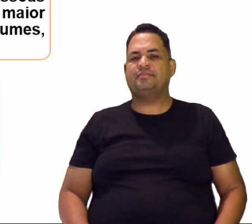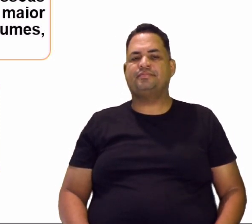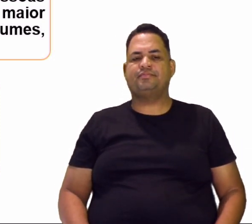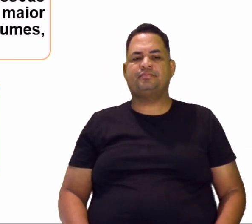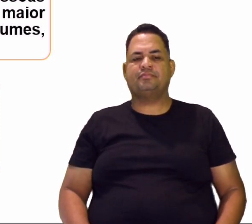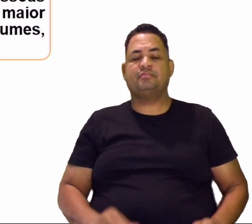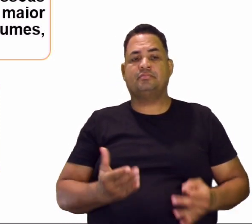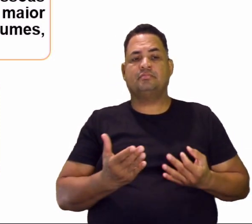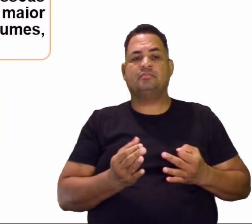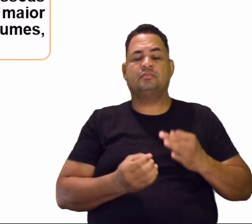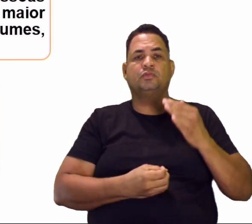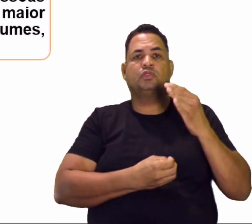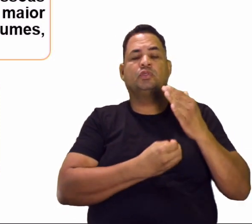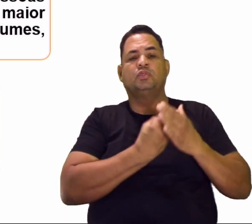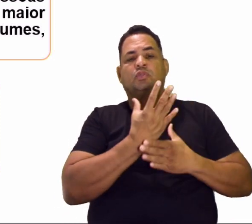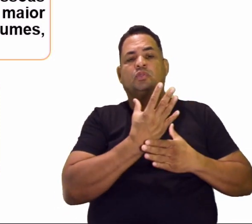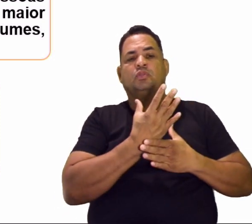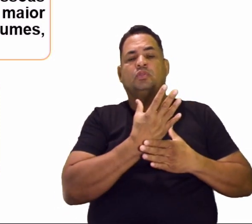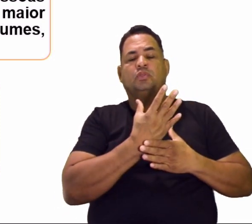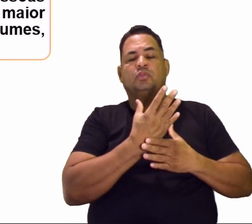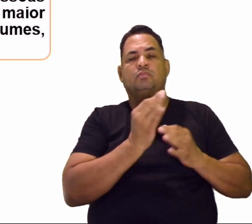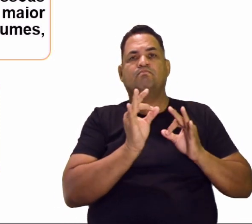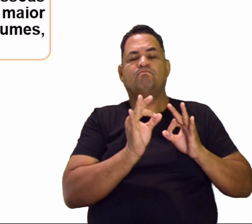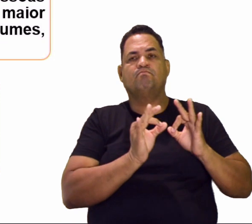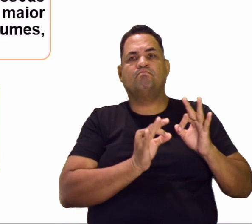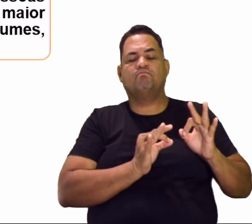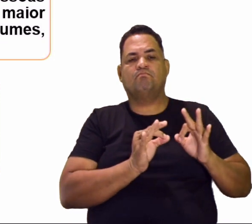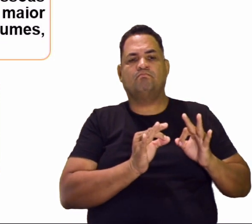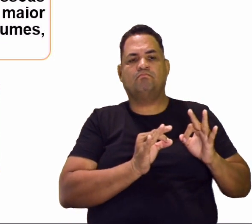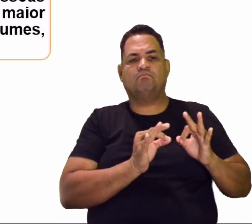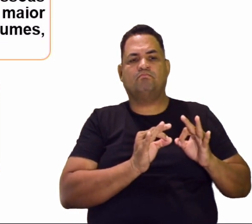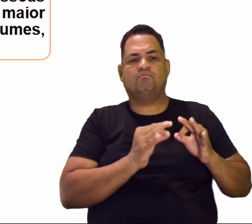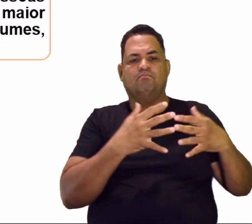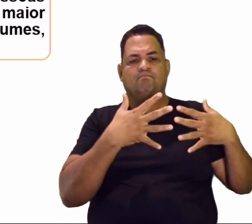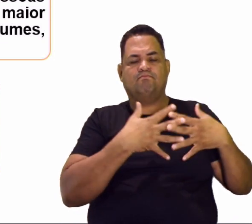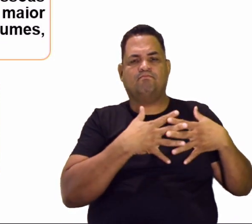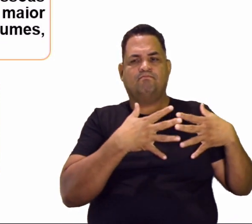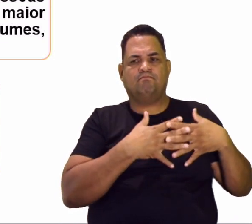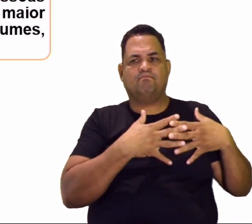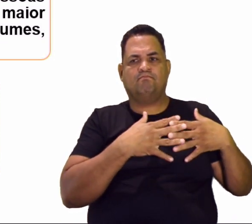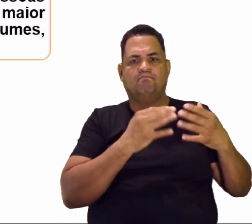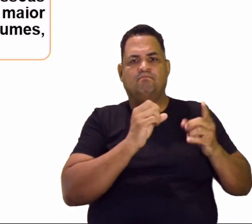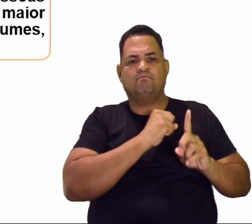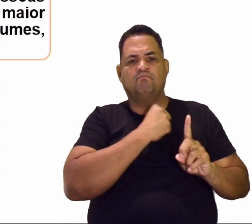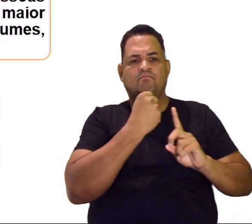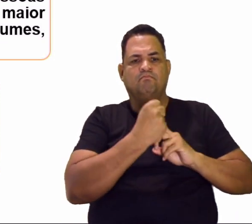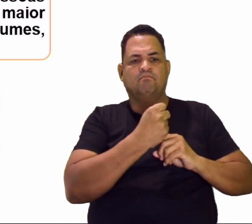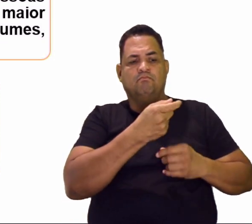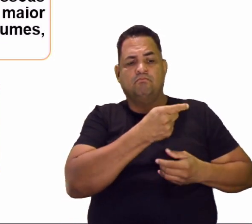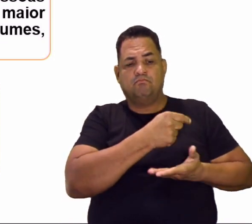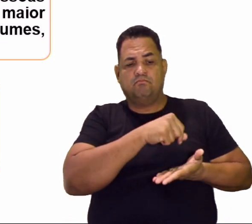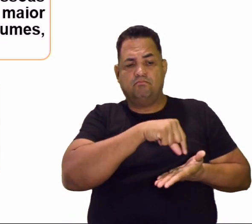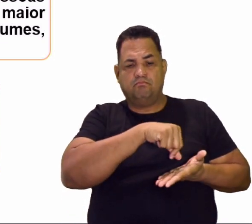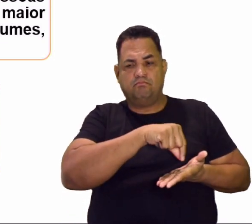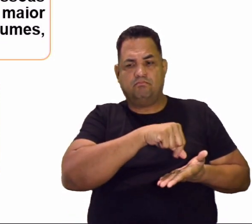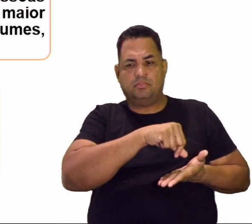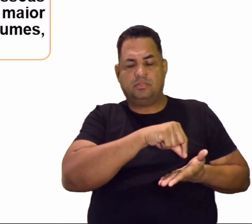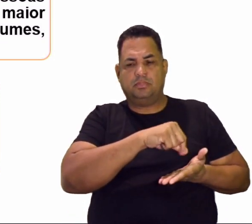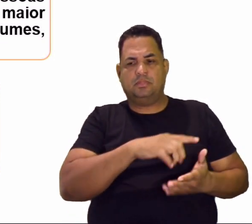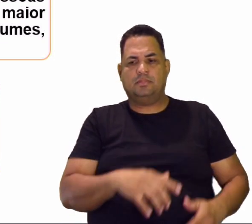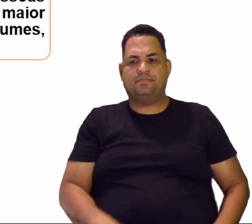Fruto aí desse complexo, né? Dessa sociedade capitalista, né?